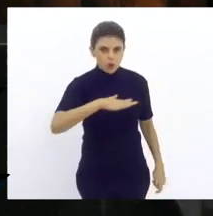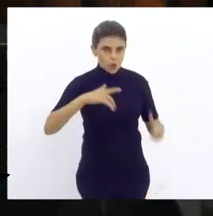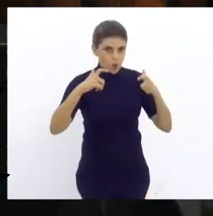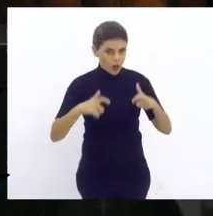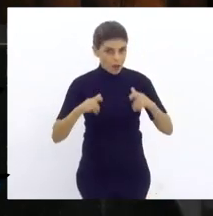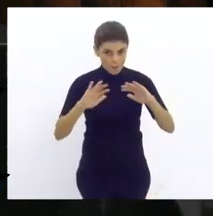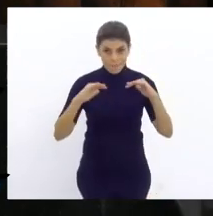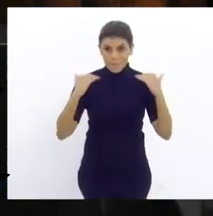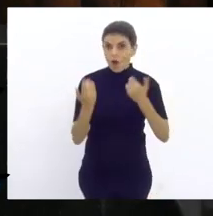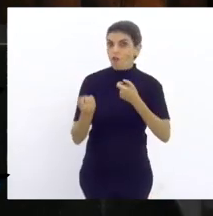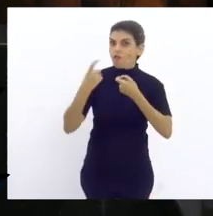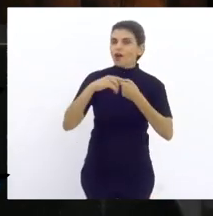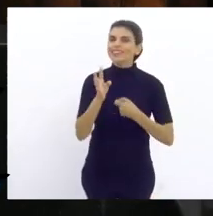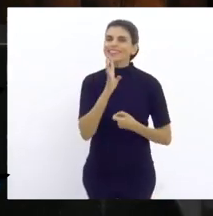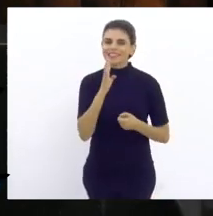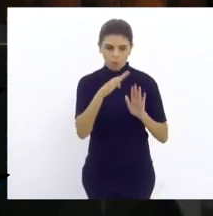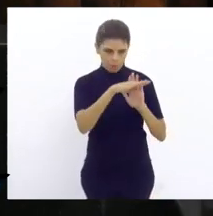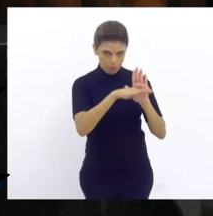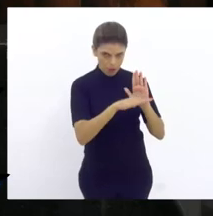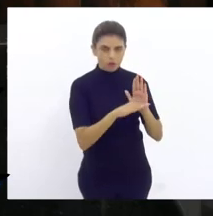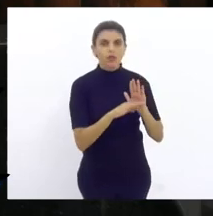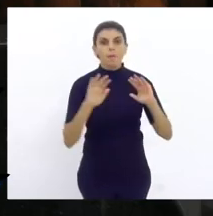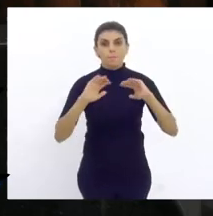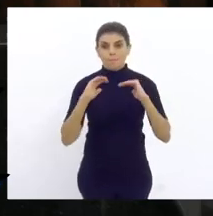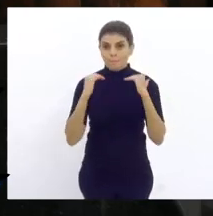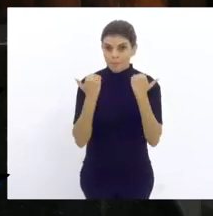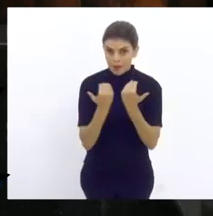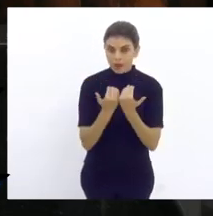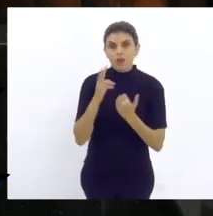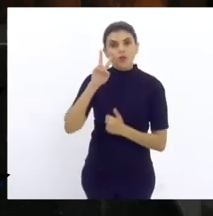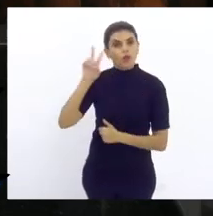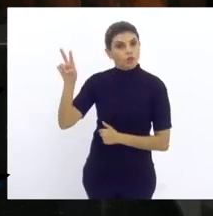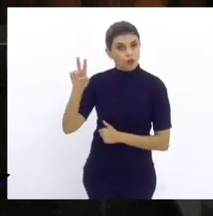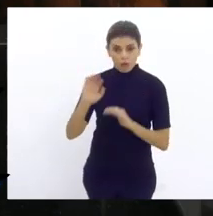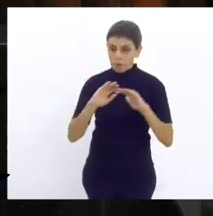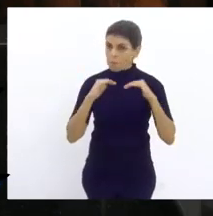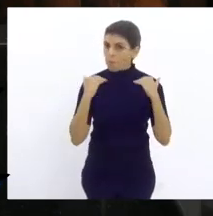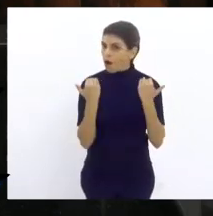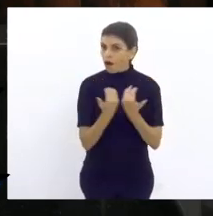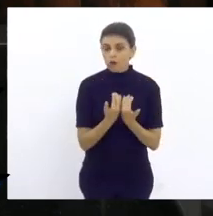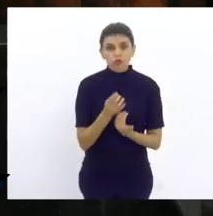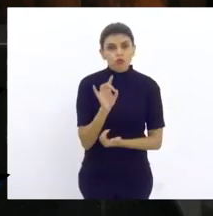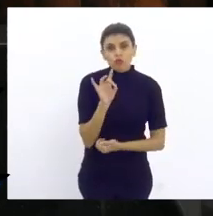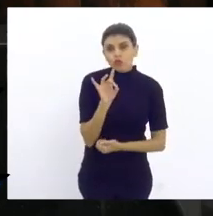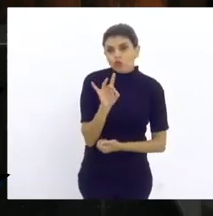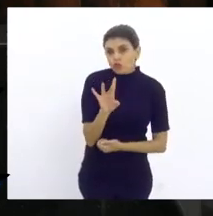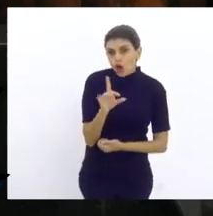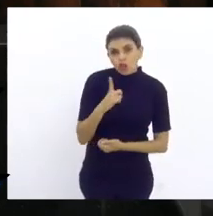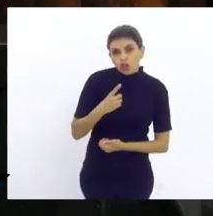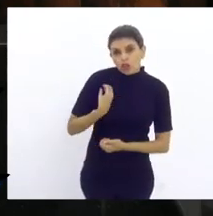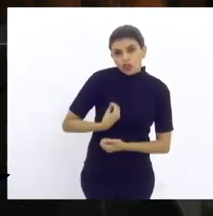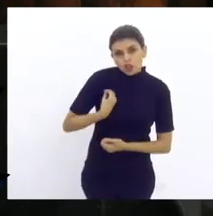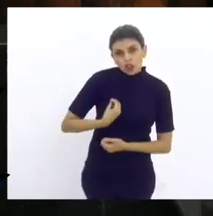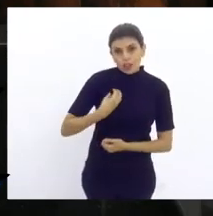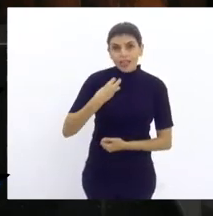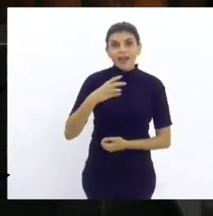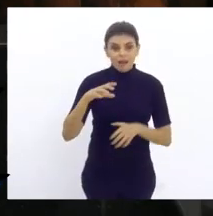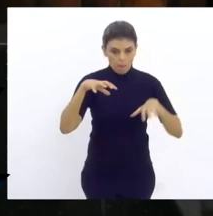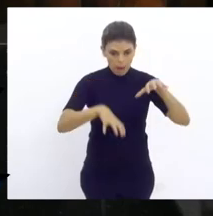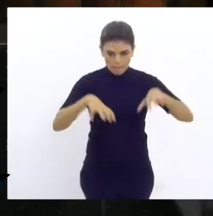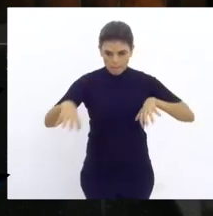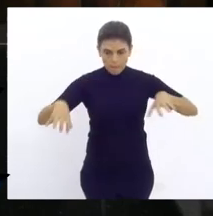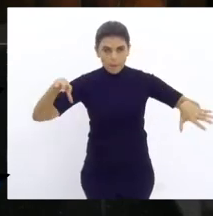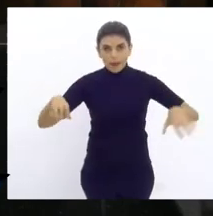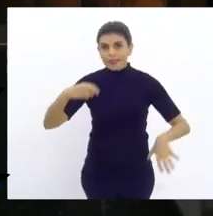no Maracanã, voltando à pauta do Maracanã, que nós verificamos que lá no Maracanã tinham 37 viaturas da polícia